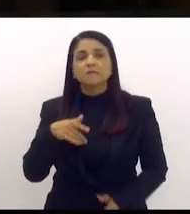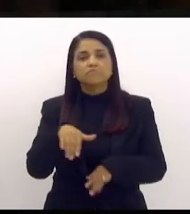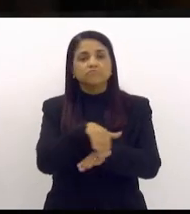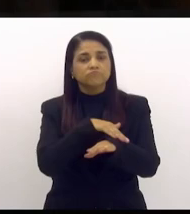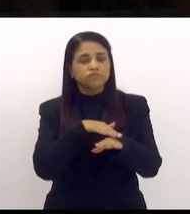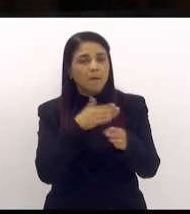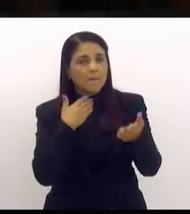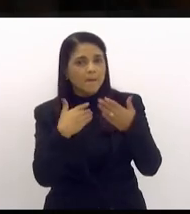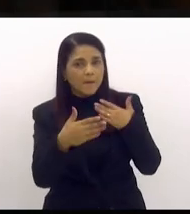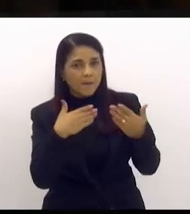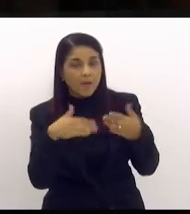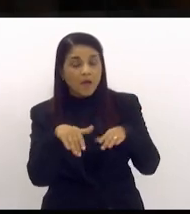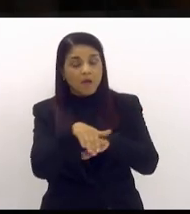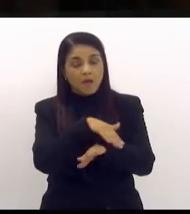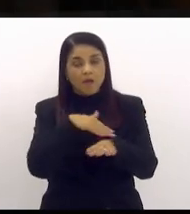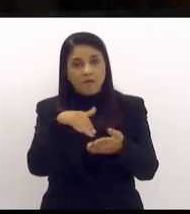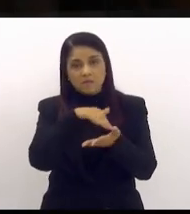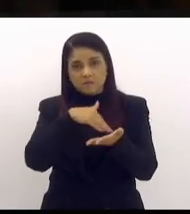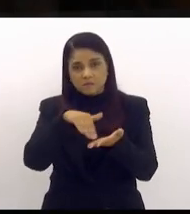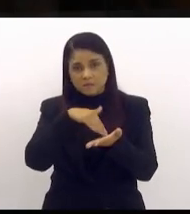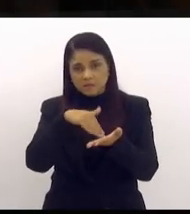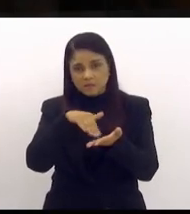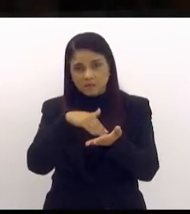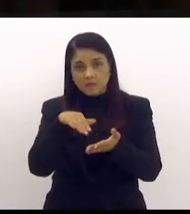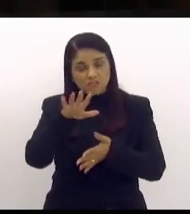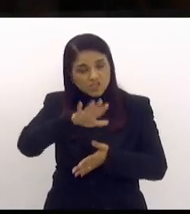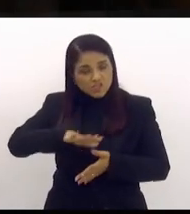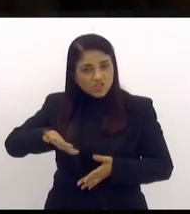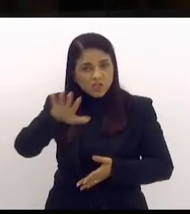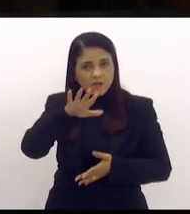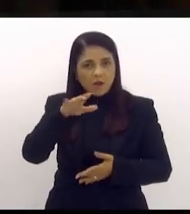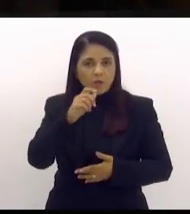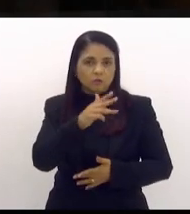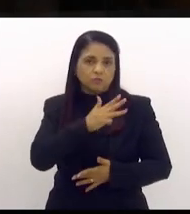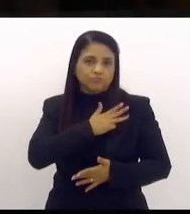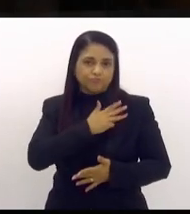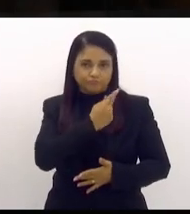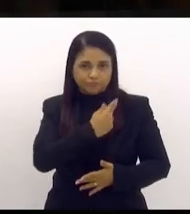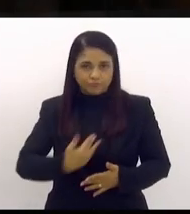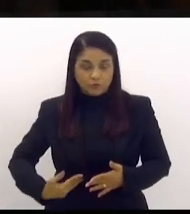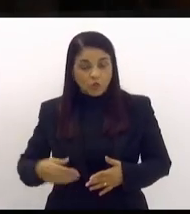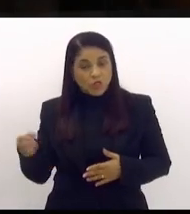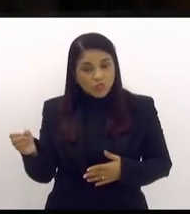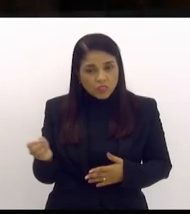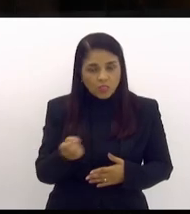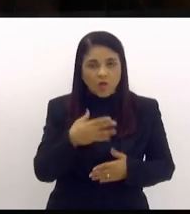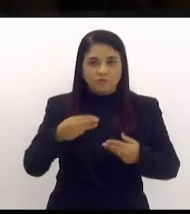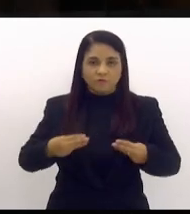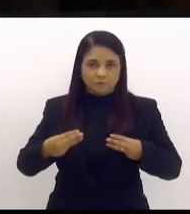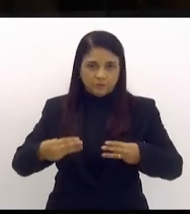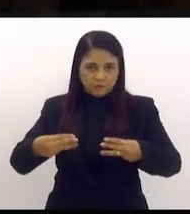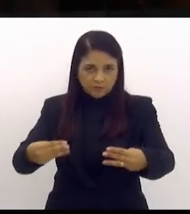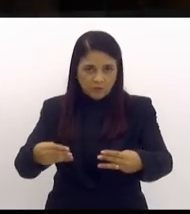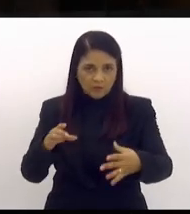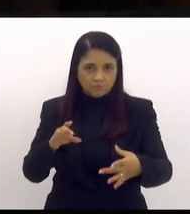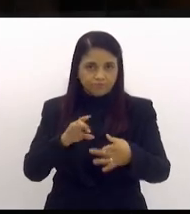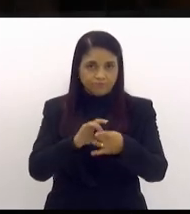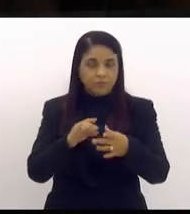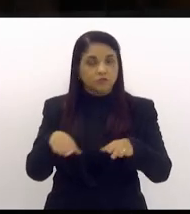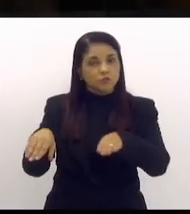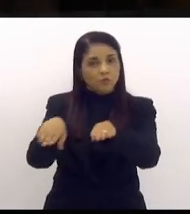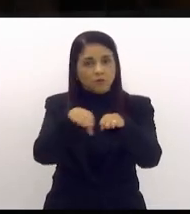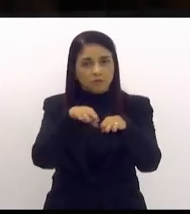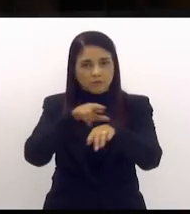a partir da secretaria geral do governo Lula, com outros novos ministérios, Ministério da Igualdade